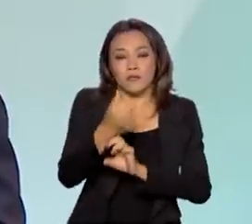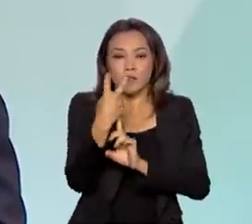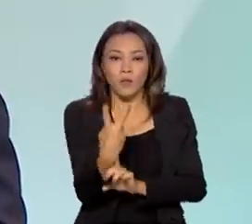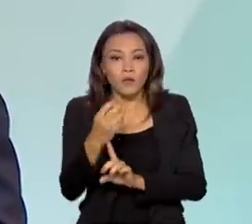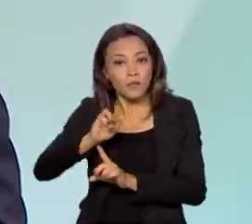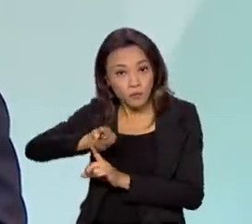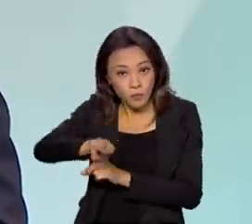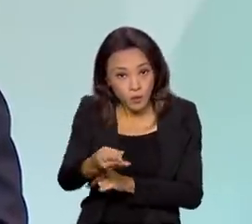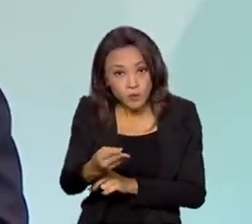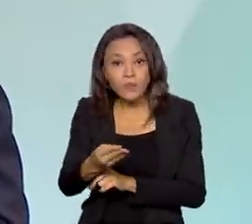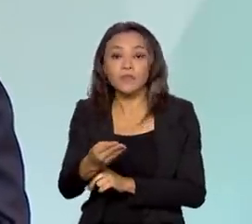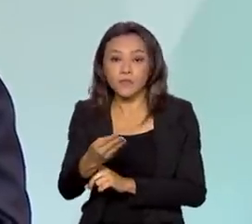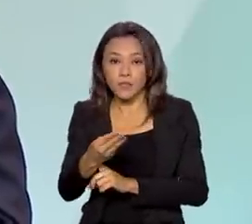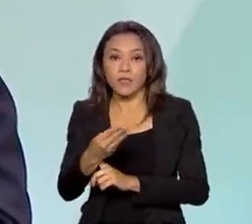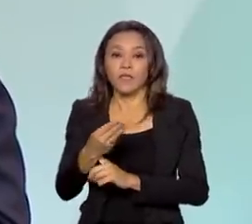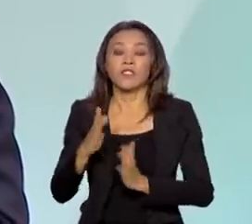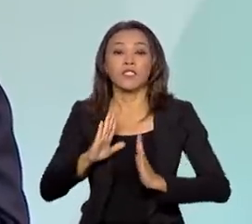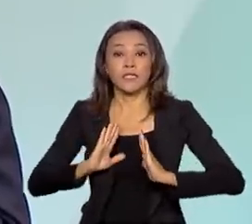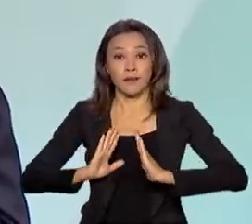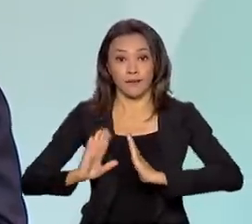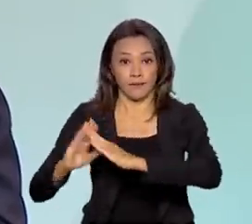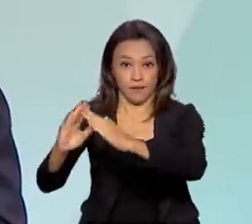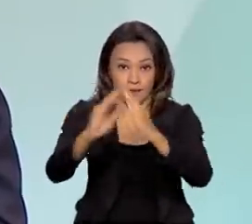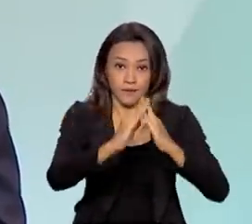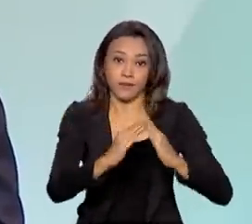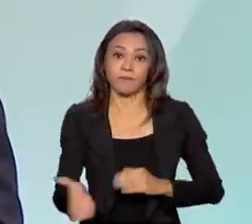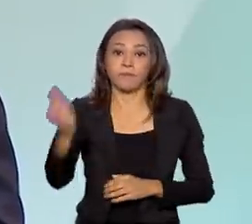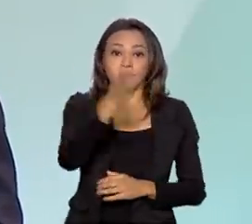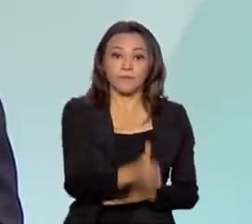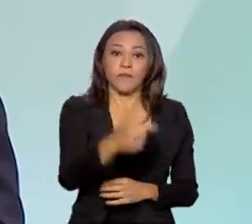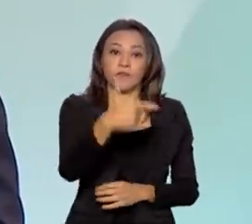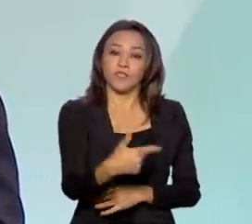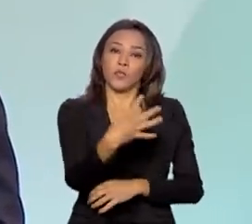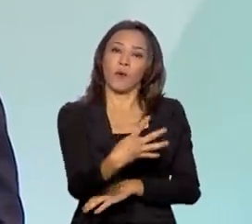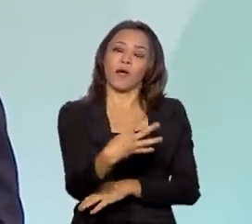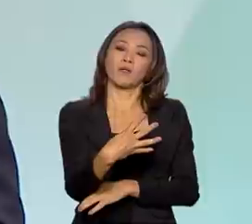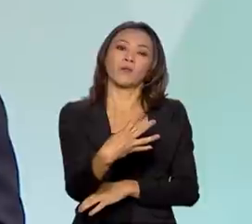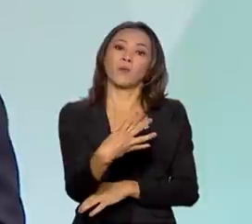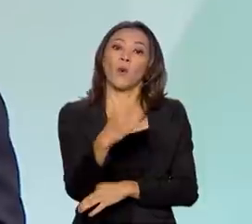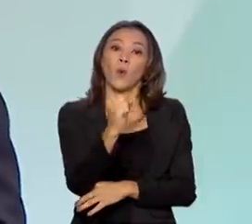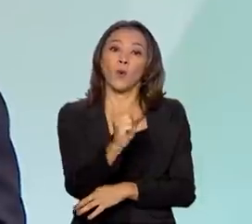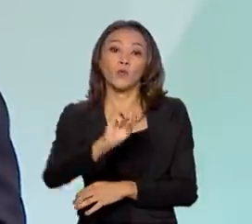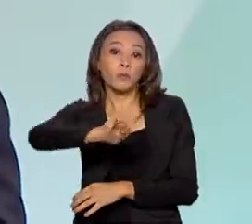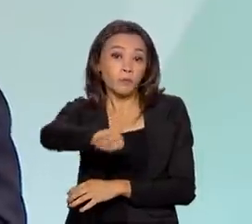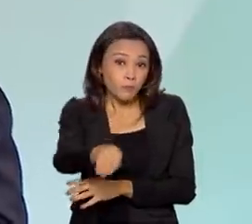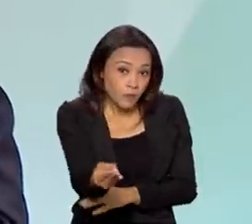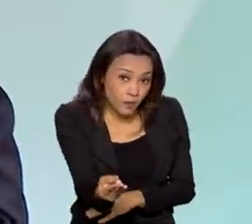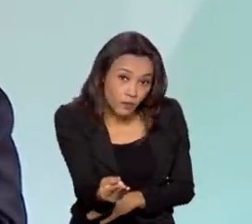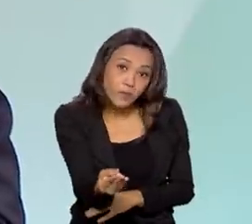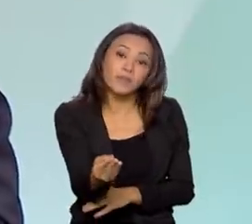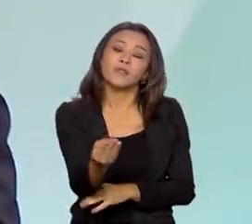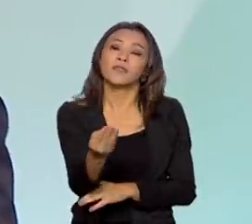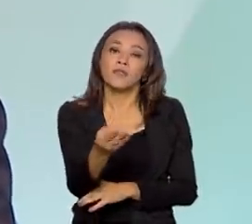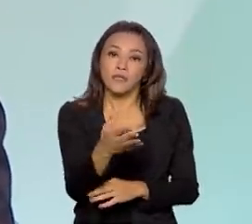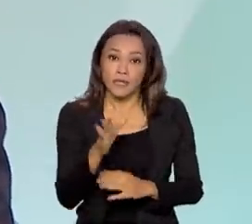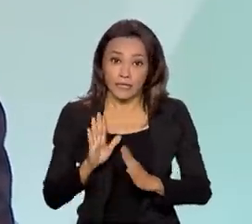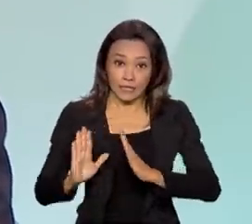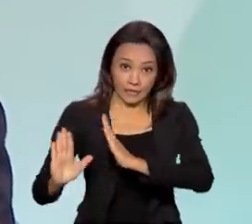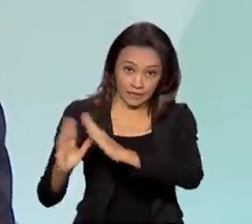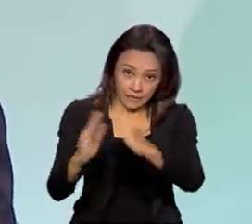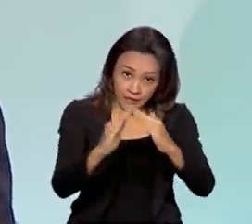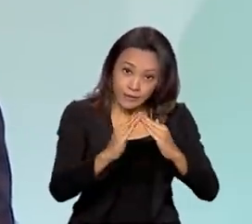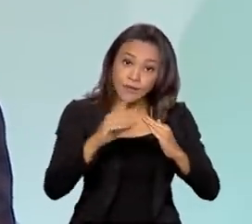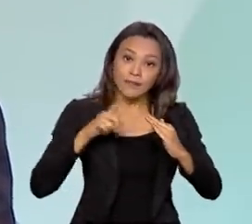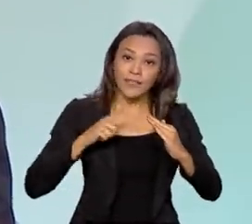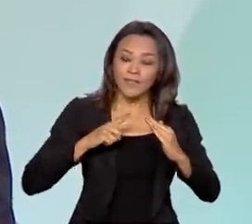unidades habitacionais. 24,8 milhões de unidades habitacionais, elas apresentam algum tipo